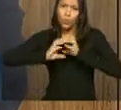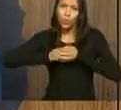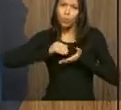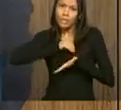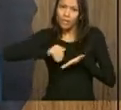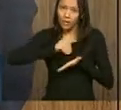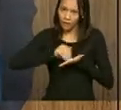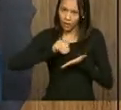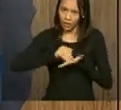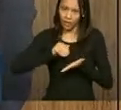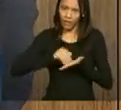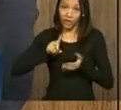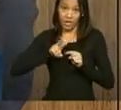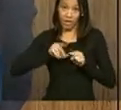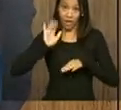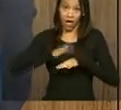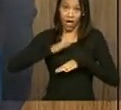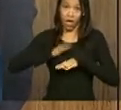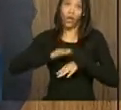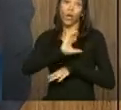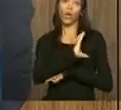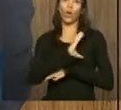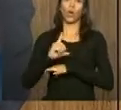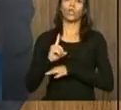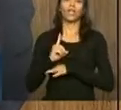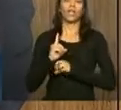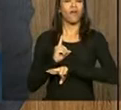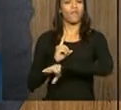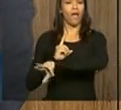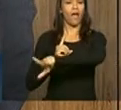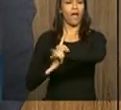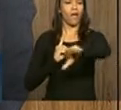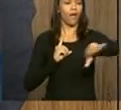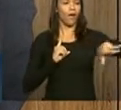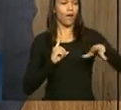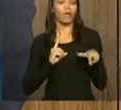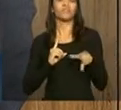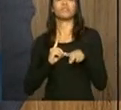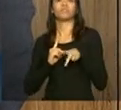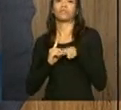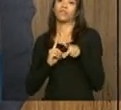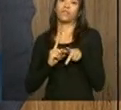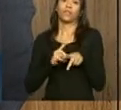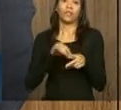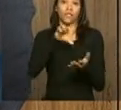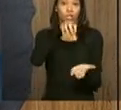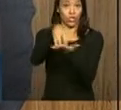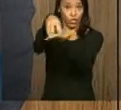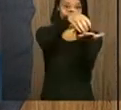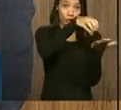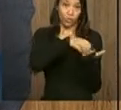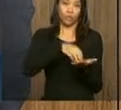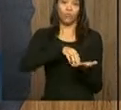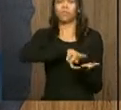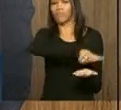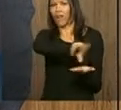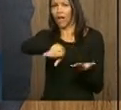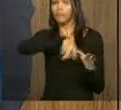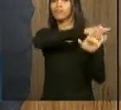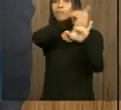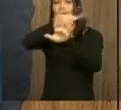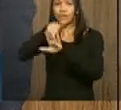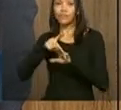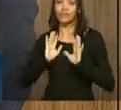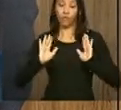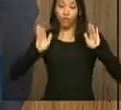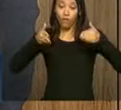coordenaria as diversas instituições internacionais e os países em torno dessa iniciativa